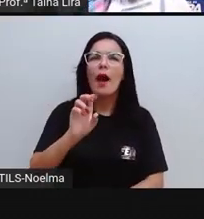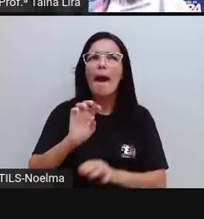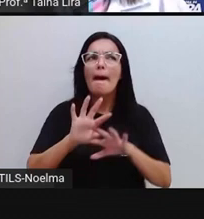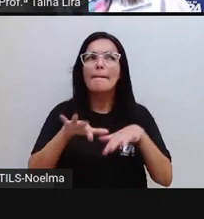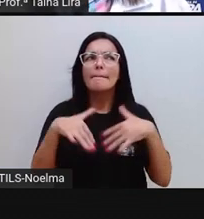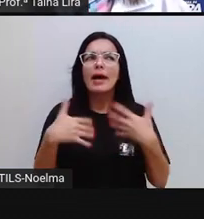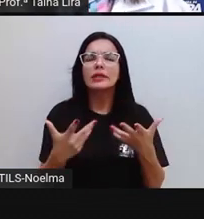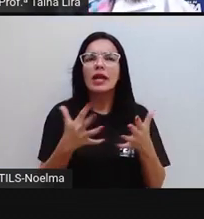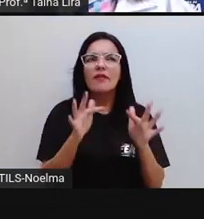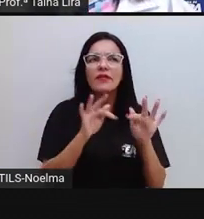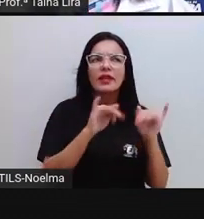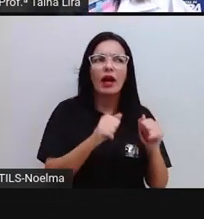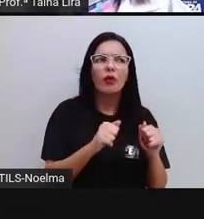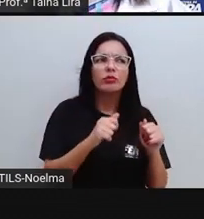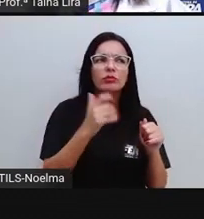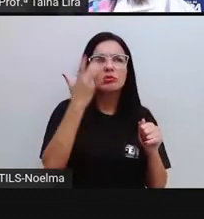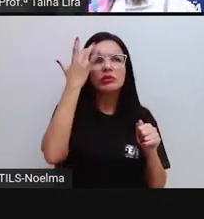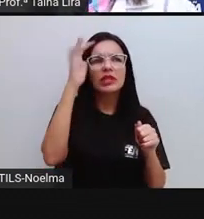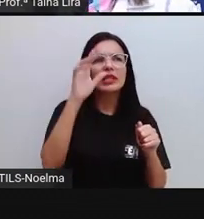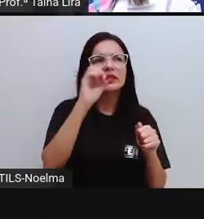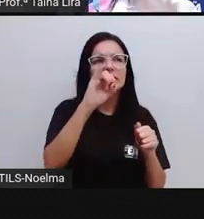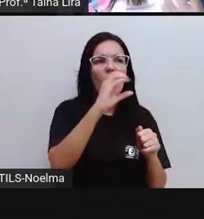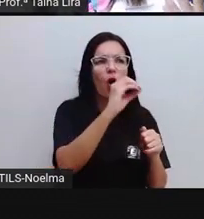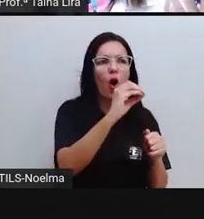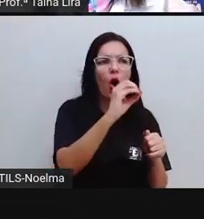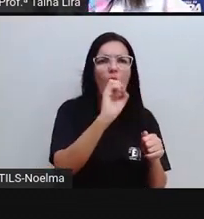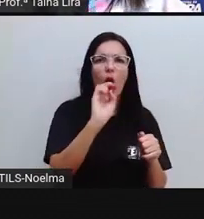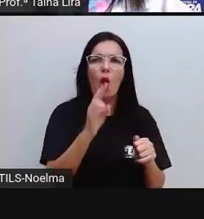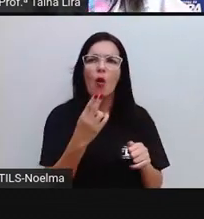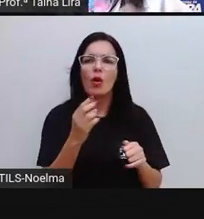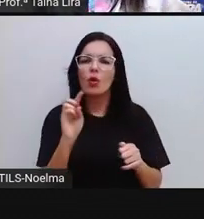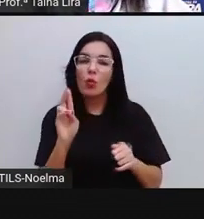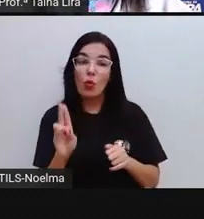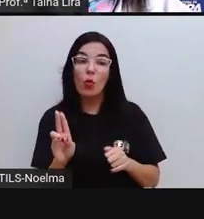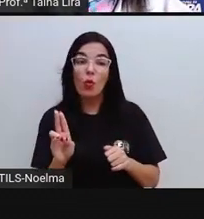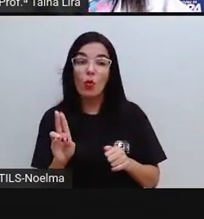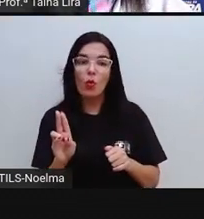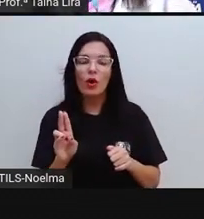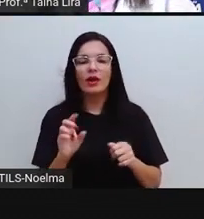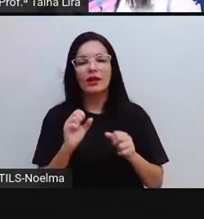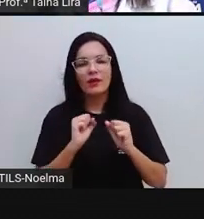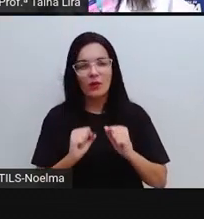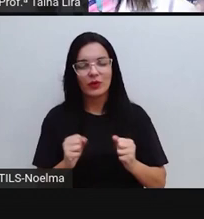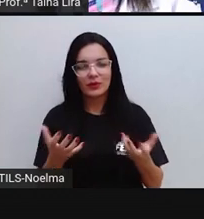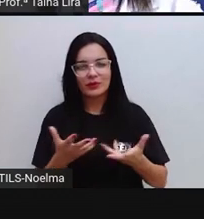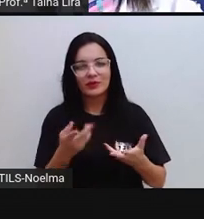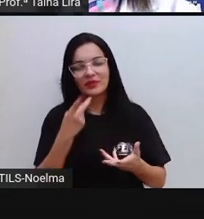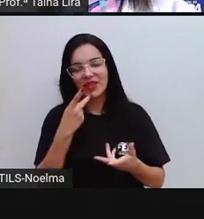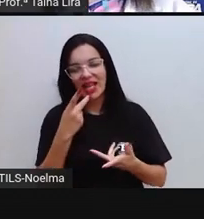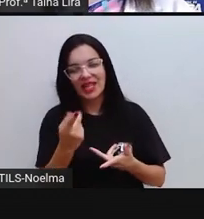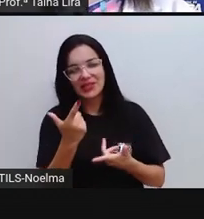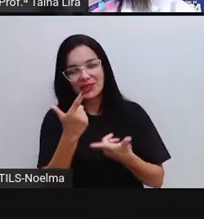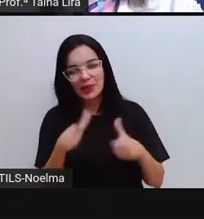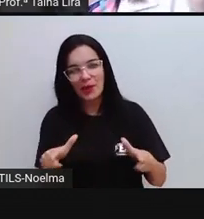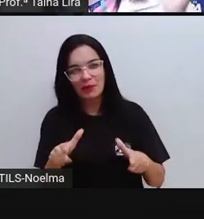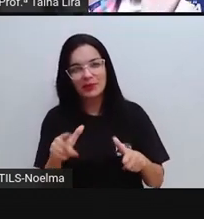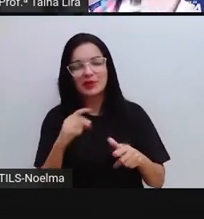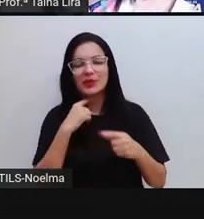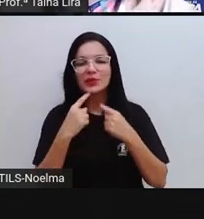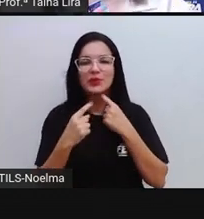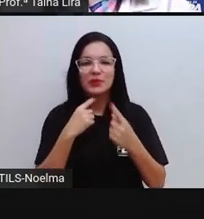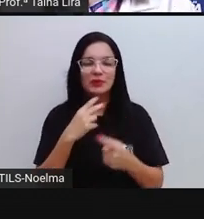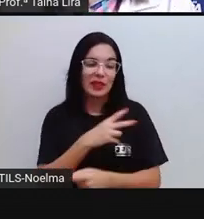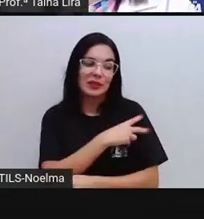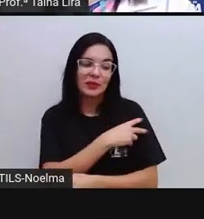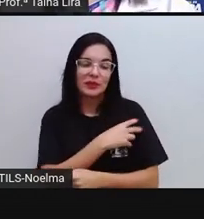sei se eu coloco O ou U. Então hoje nós vamos fazer uma revisão aí para tirar as dúvidas do segundo ano. Então